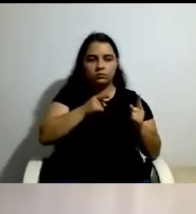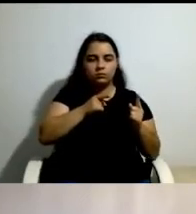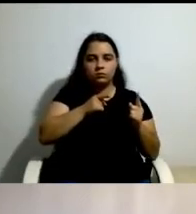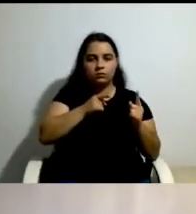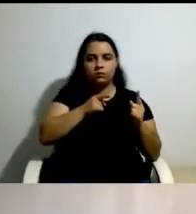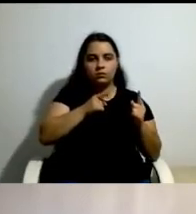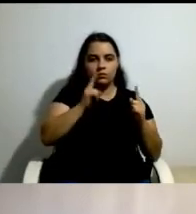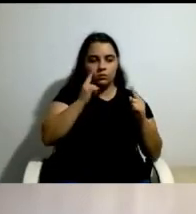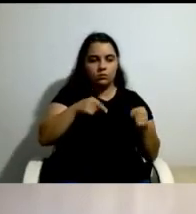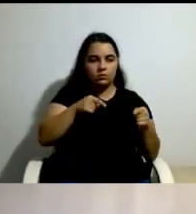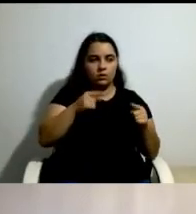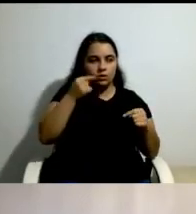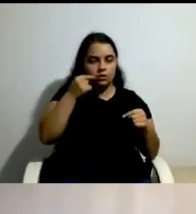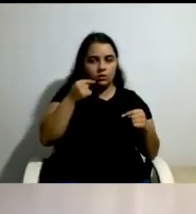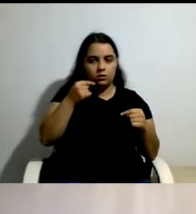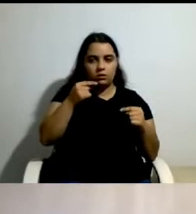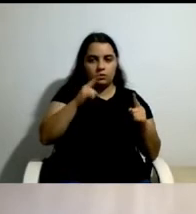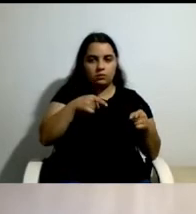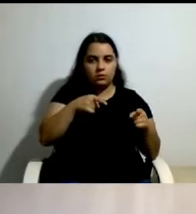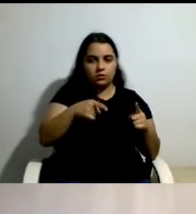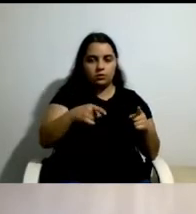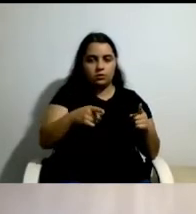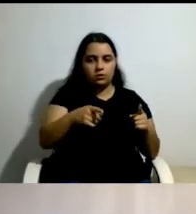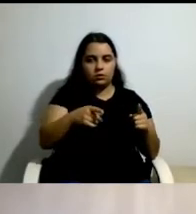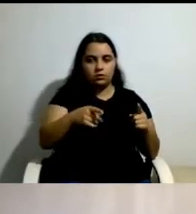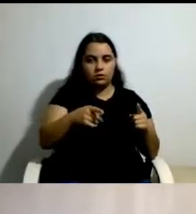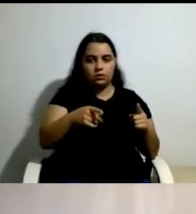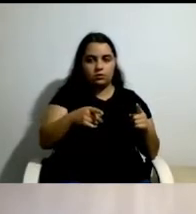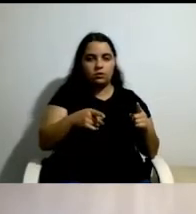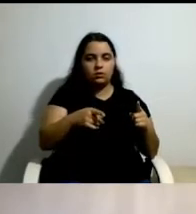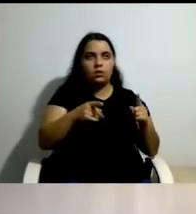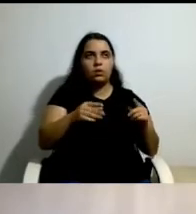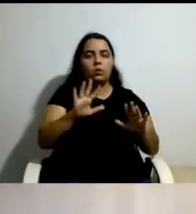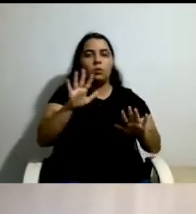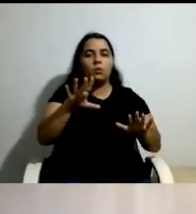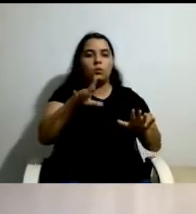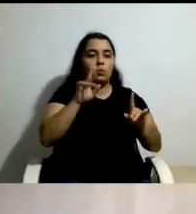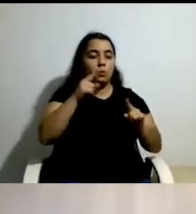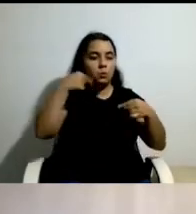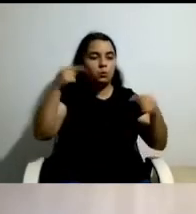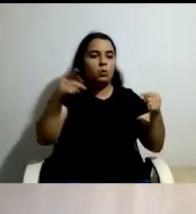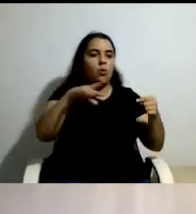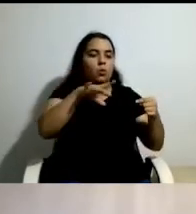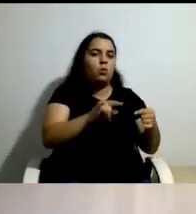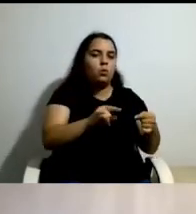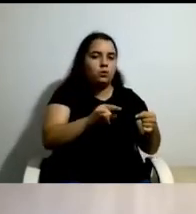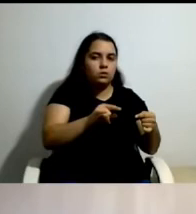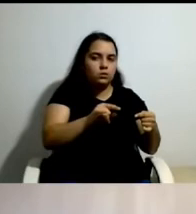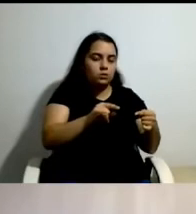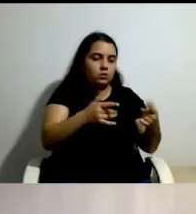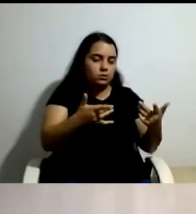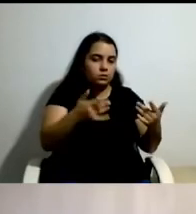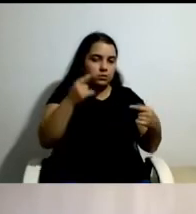implementada não no espaço de residência, mas sobretudo no espaço público, por esta